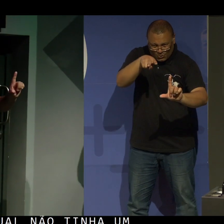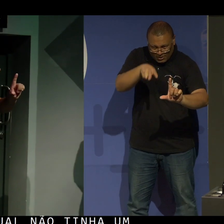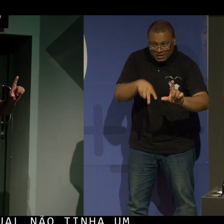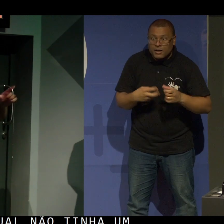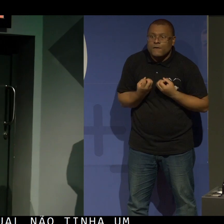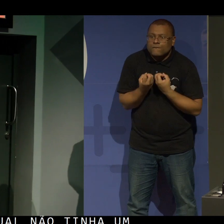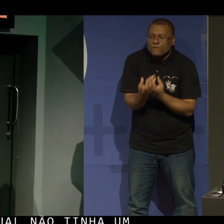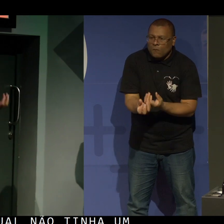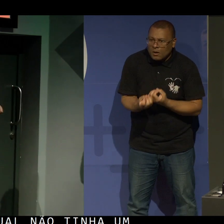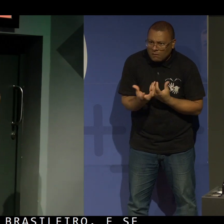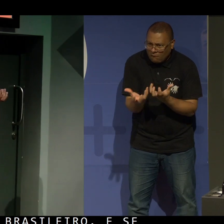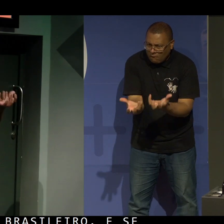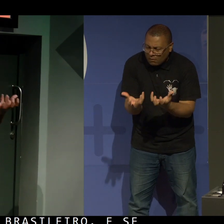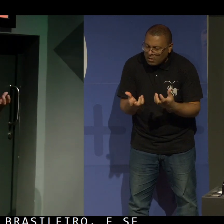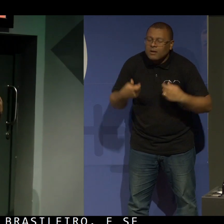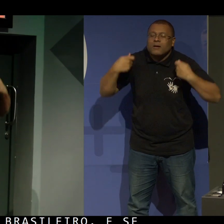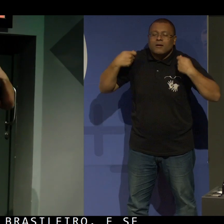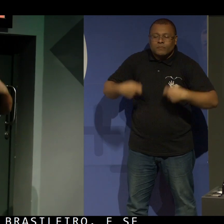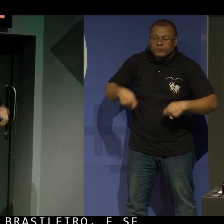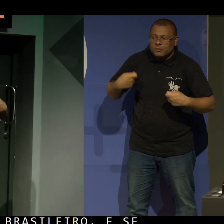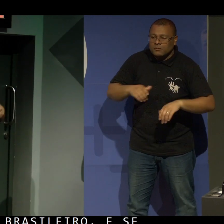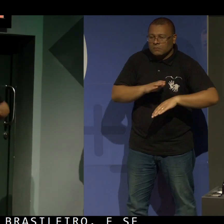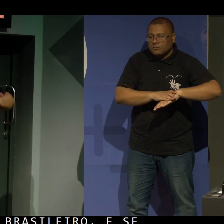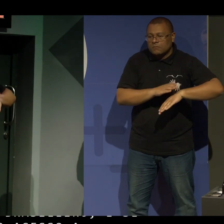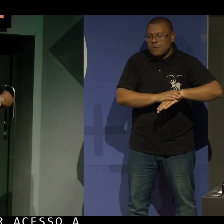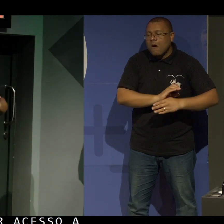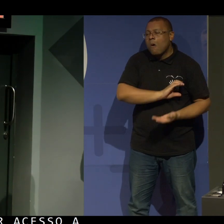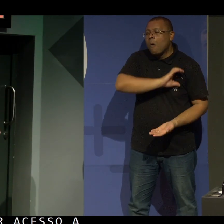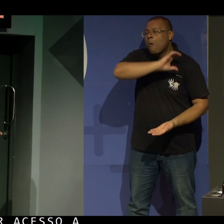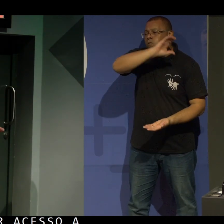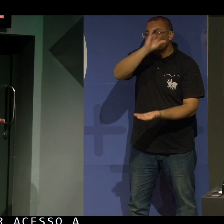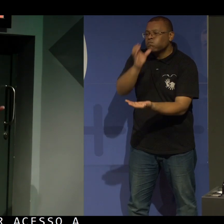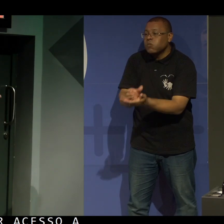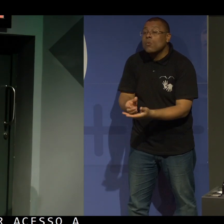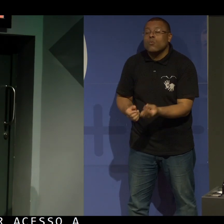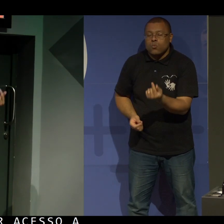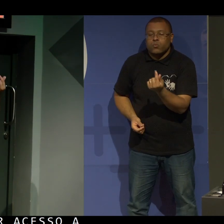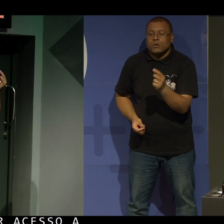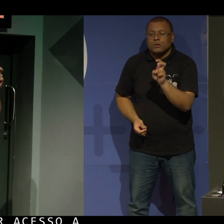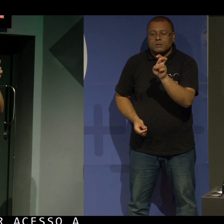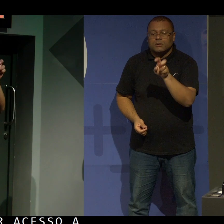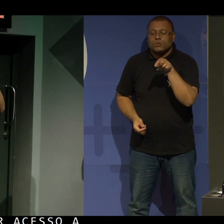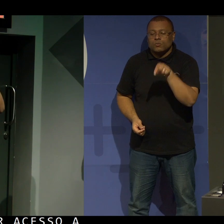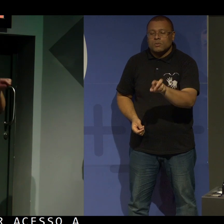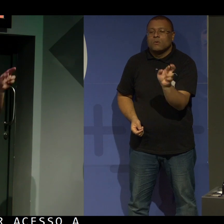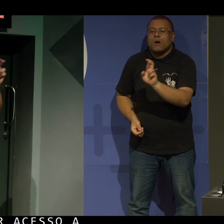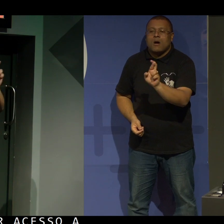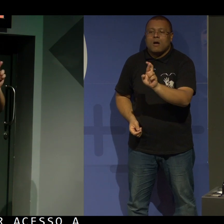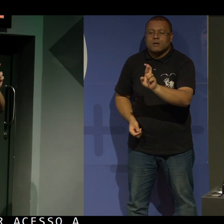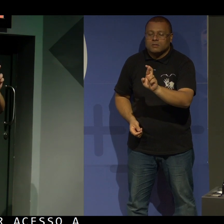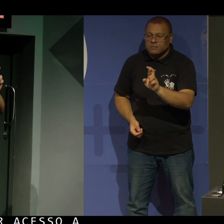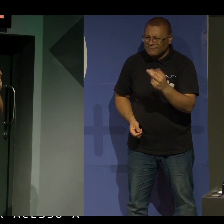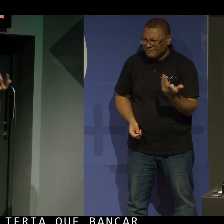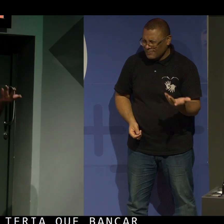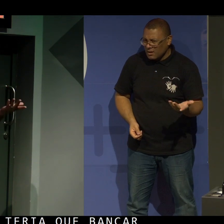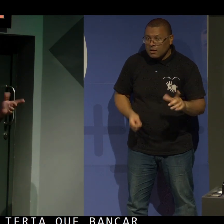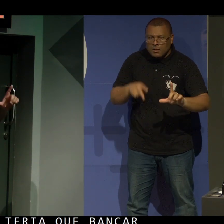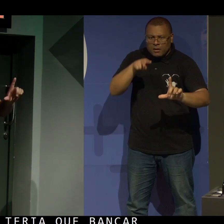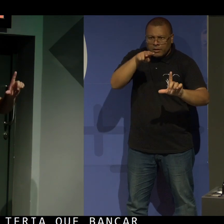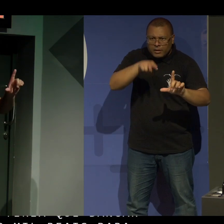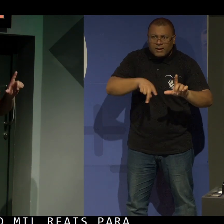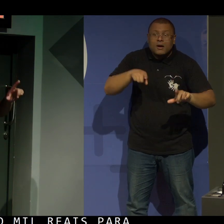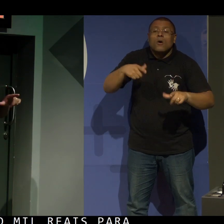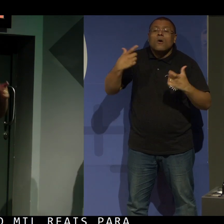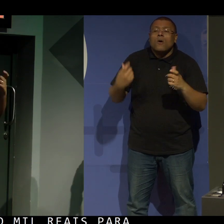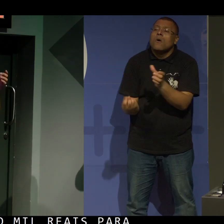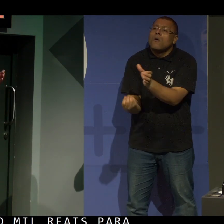informação, ela teria que bancar pelo menos 5 mil reais para ter um leitor de telas, um leitor de telas que vinha dos